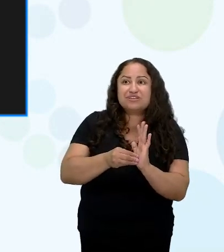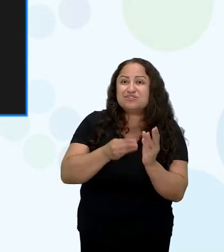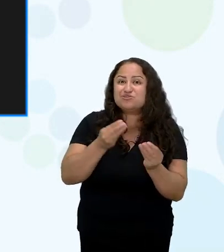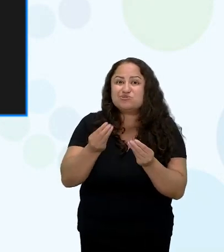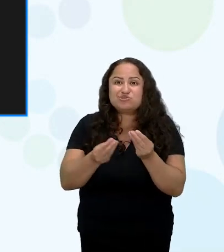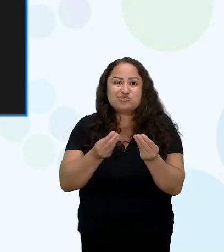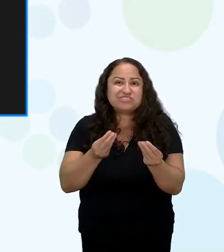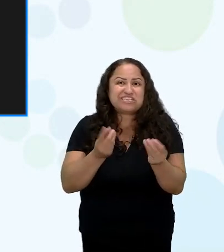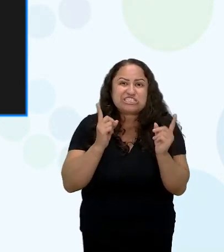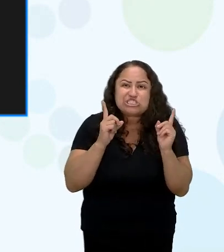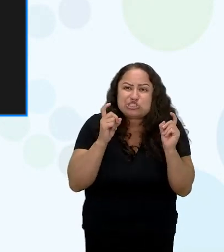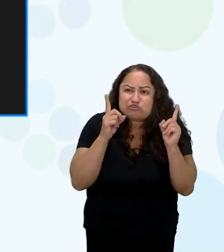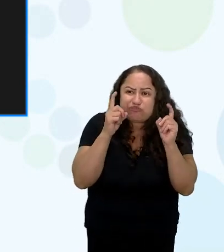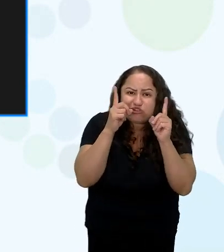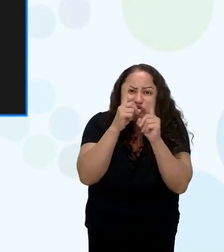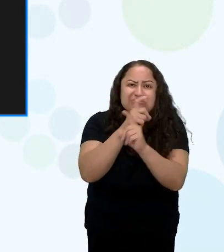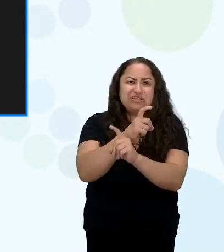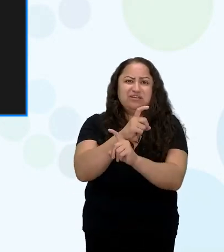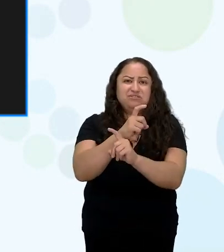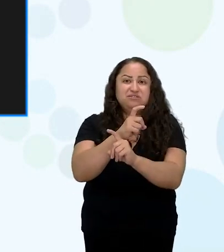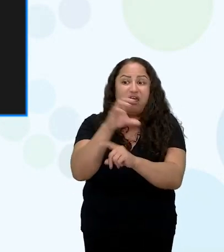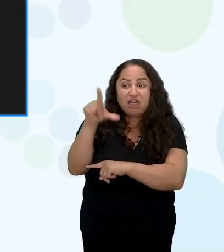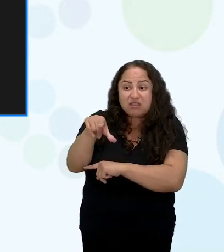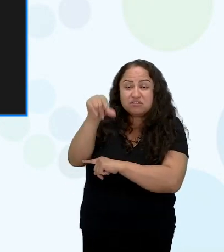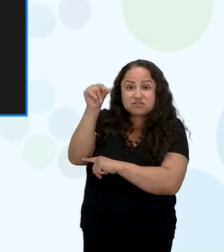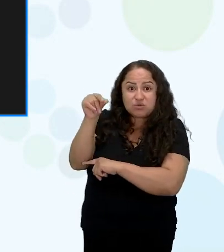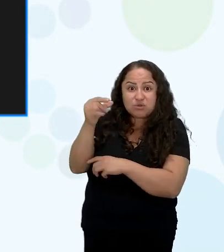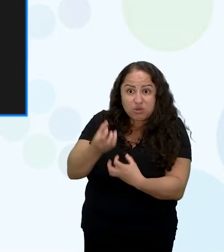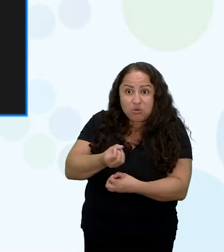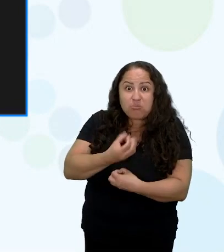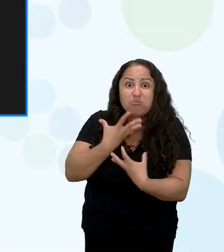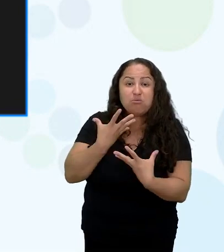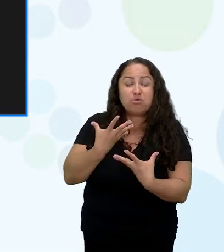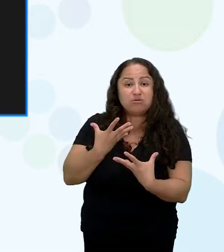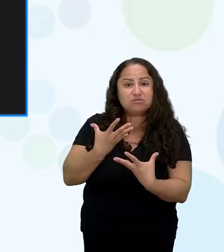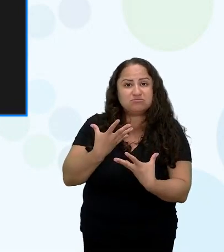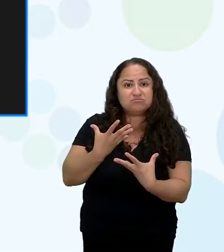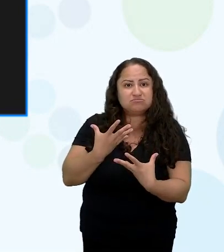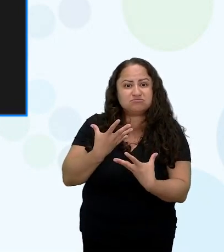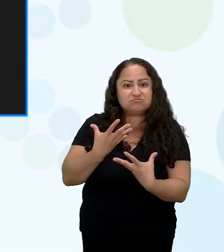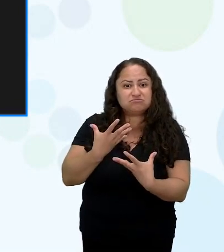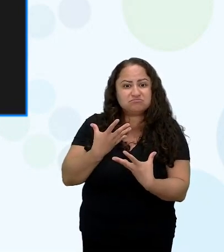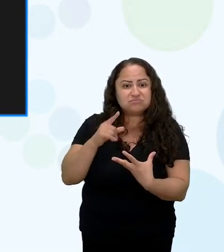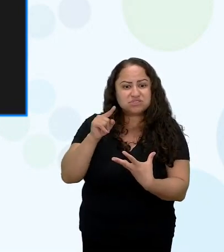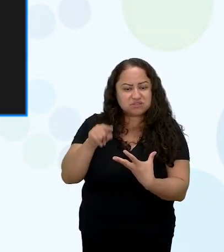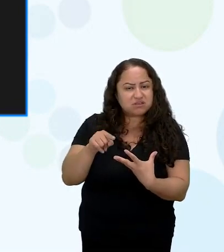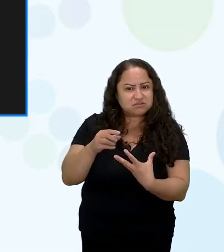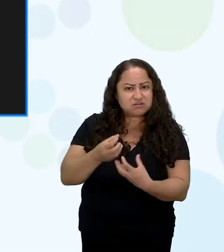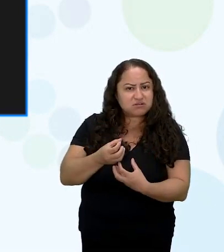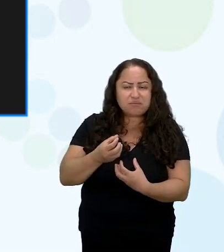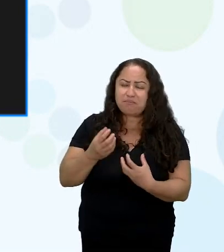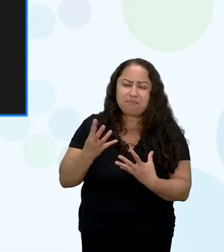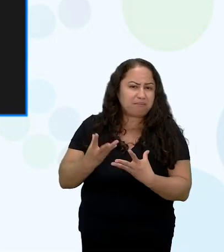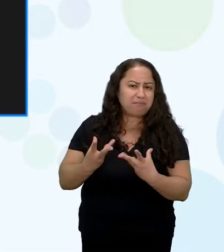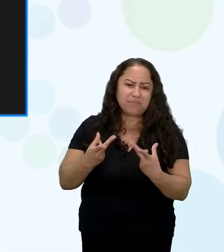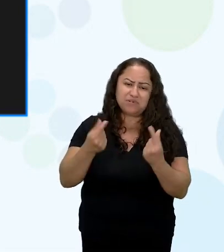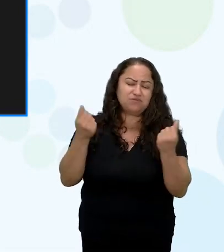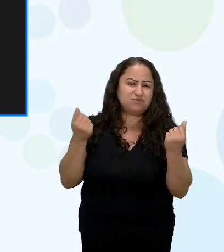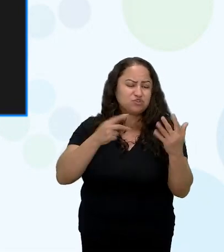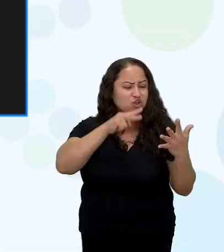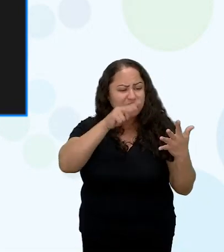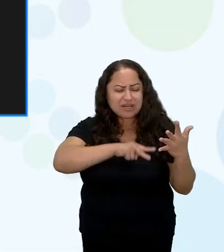que ela passou ela optou por ser boa e isso que livro gente que livro